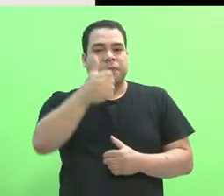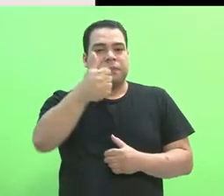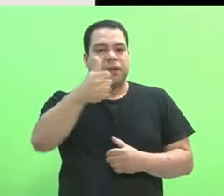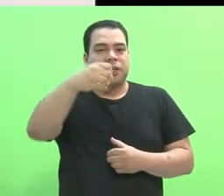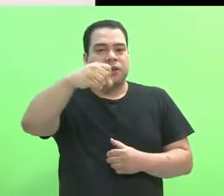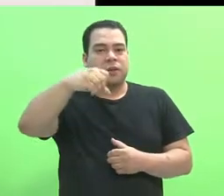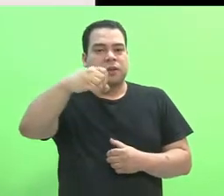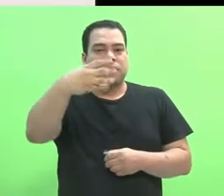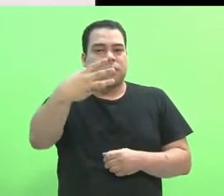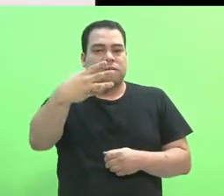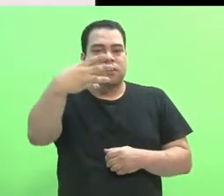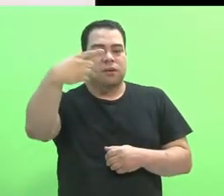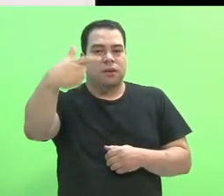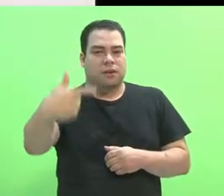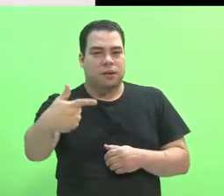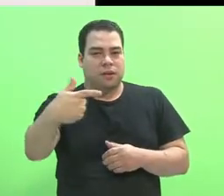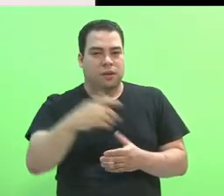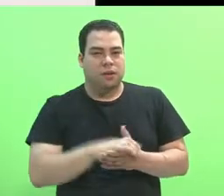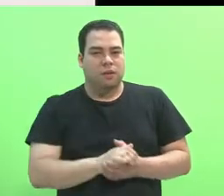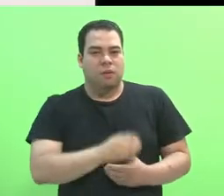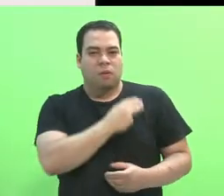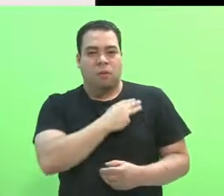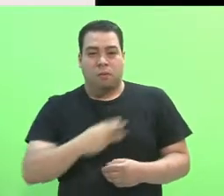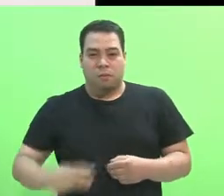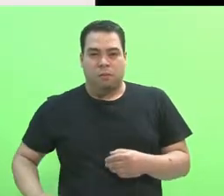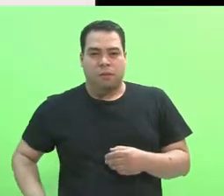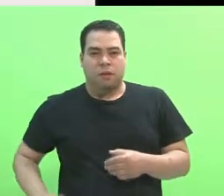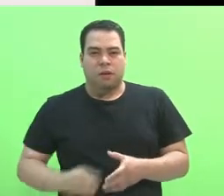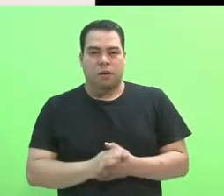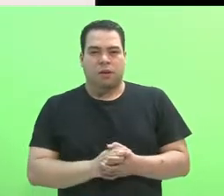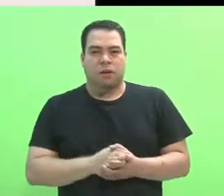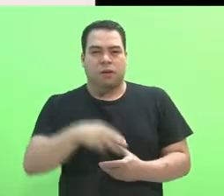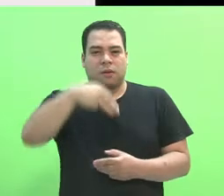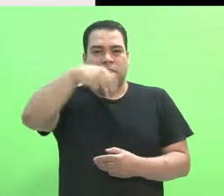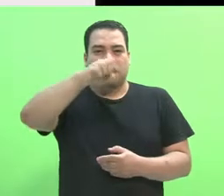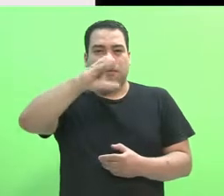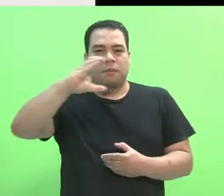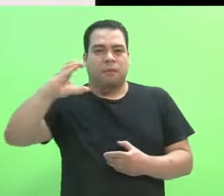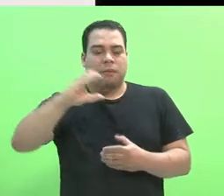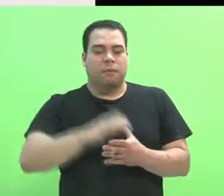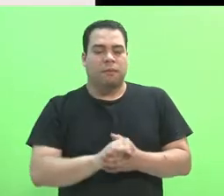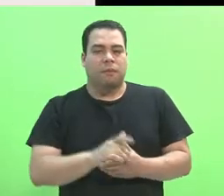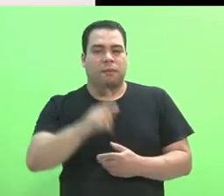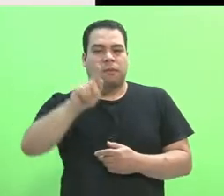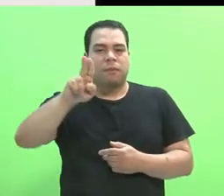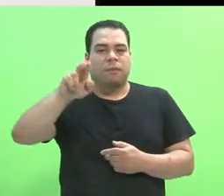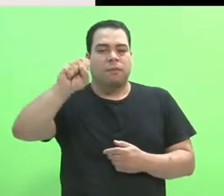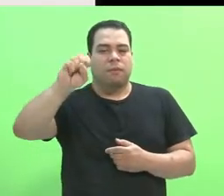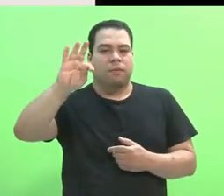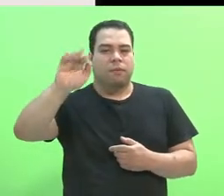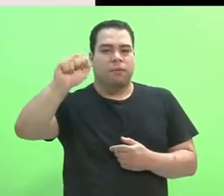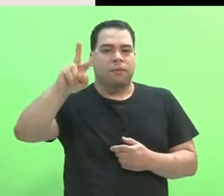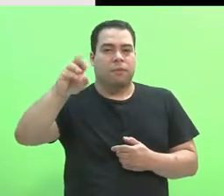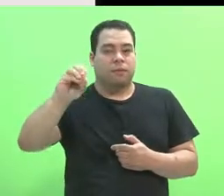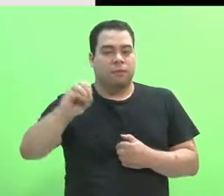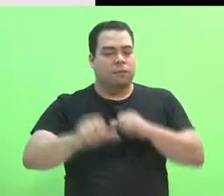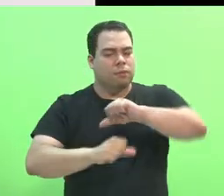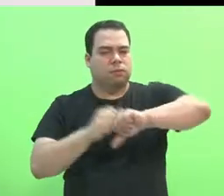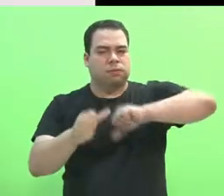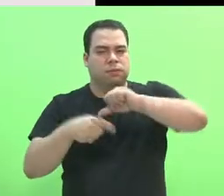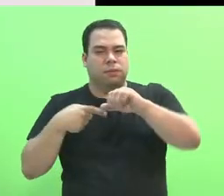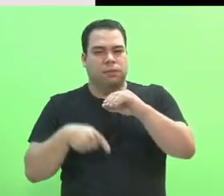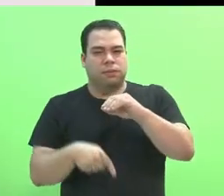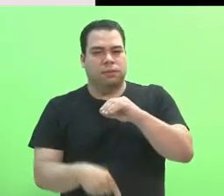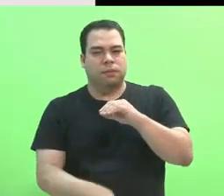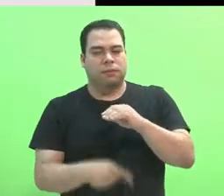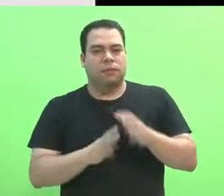o então ministro da Educação e Saúde, o Gustavo Capanema, promoveu uma profunda reforma no sistema